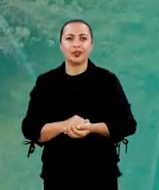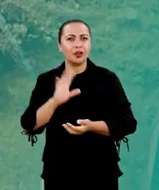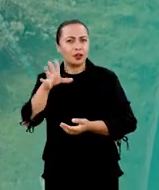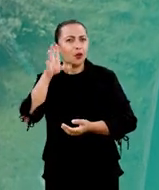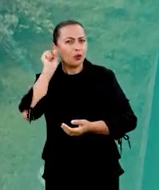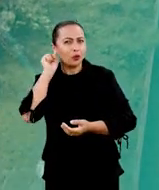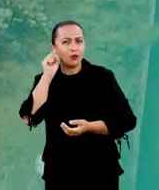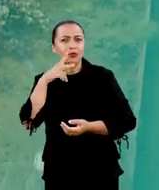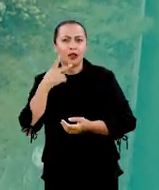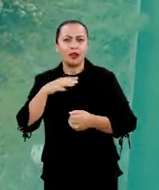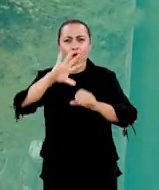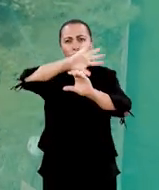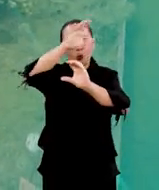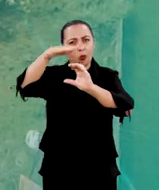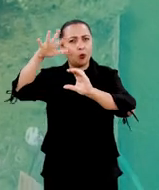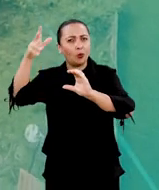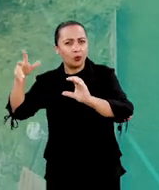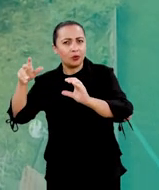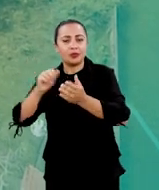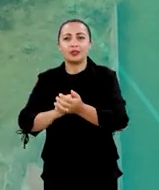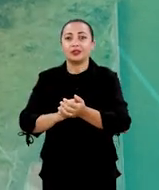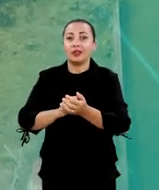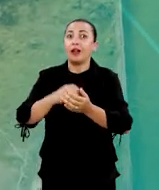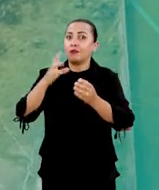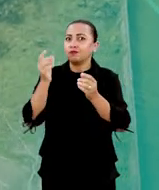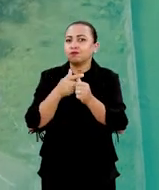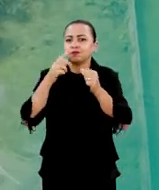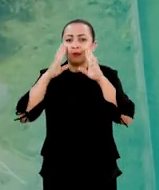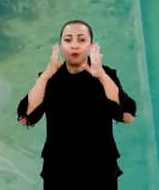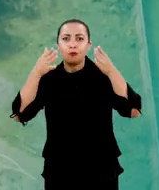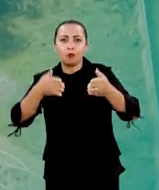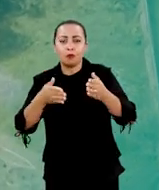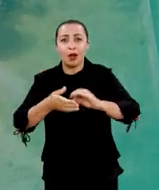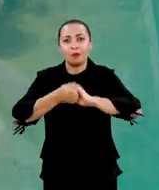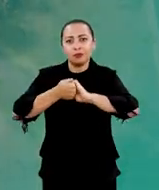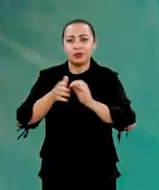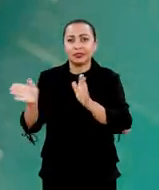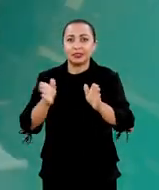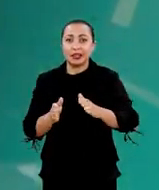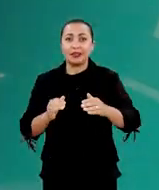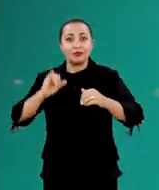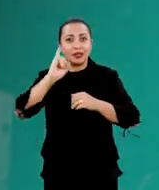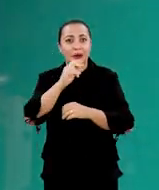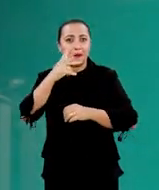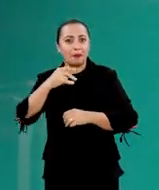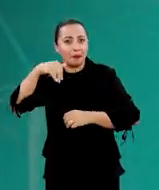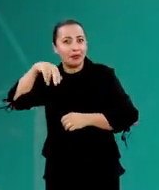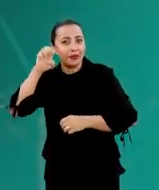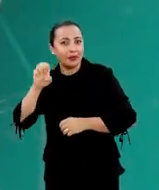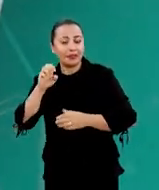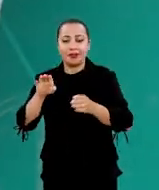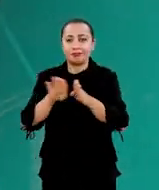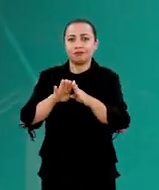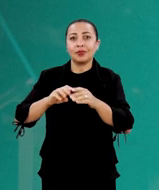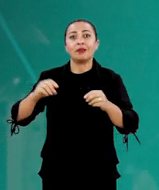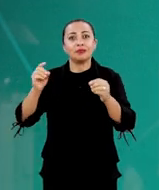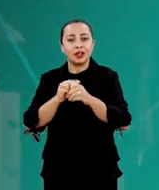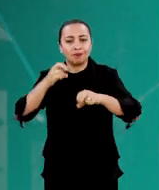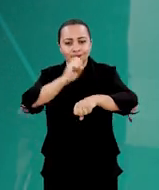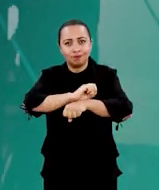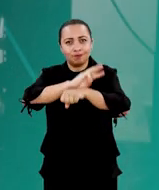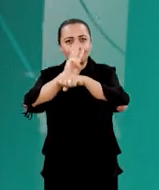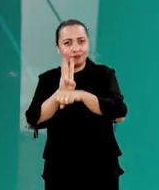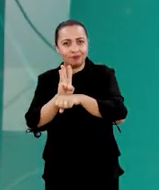Já ouviu falar do plasma ionosférico? Ele é um dos focos da parceria entre o Instituto Nacional de Pesquisa e a